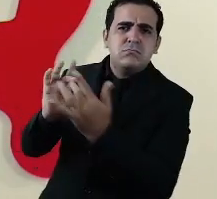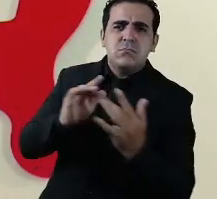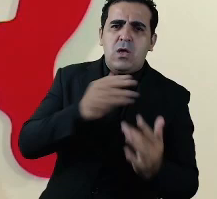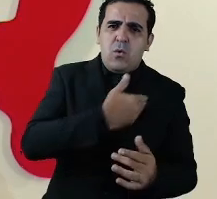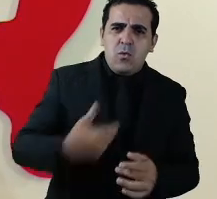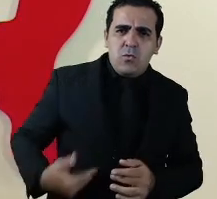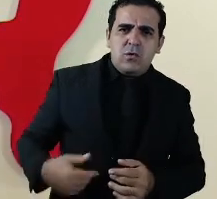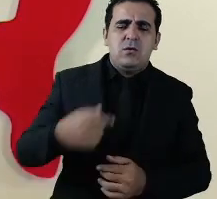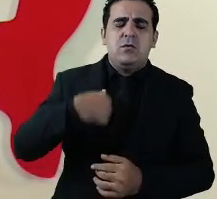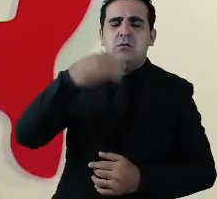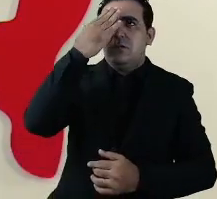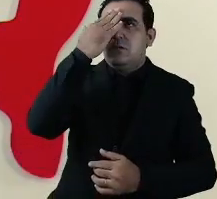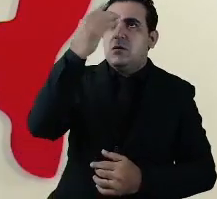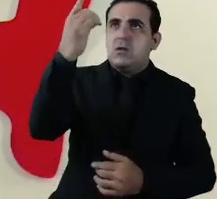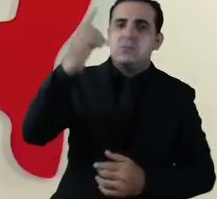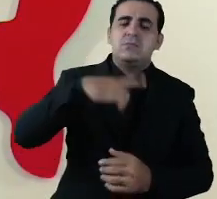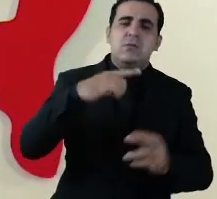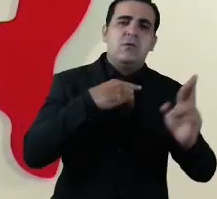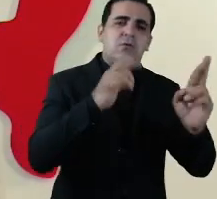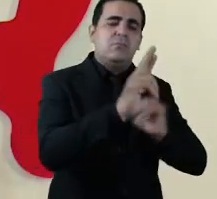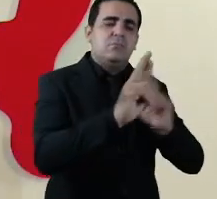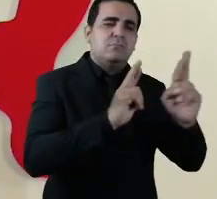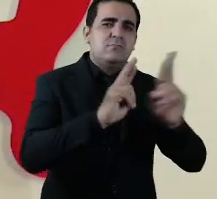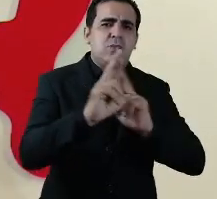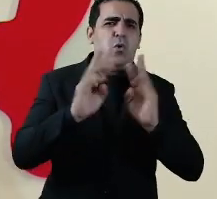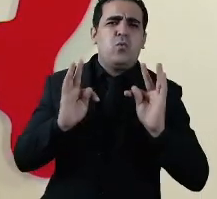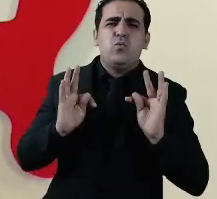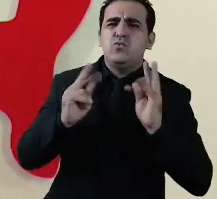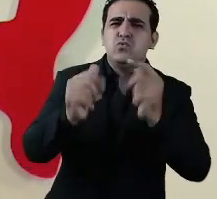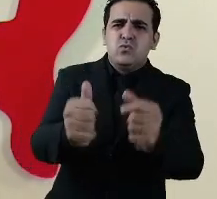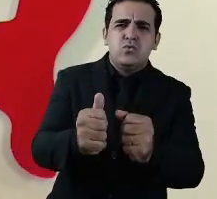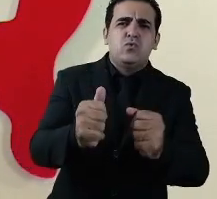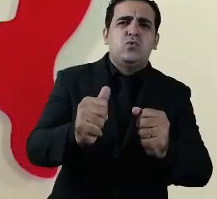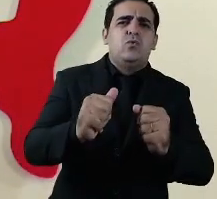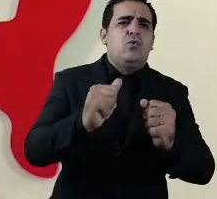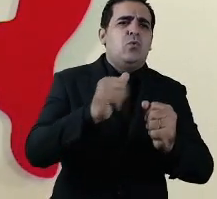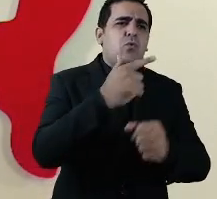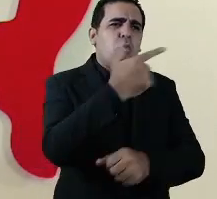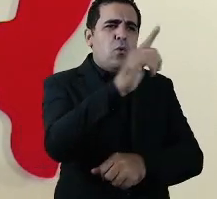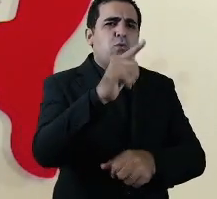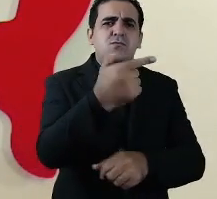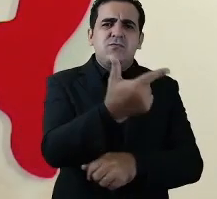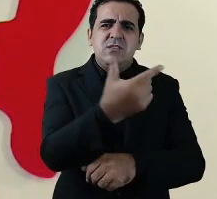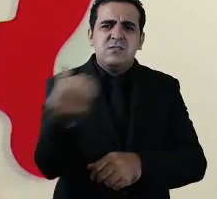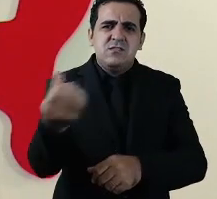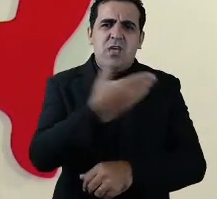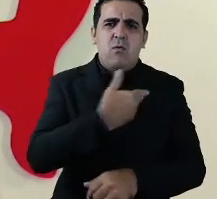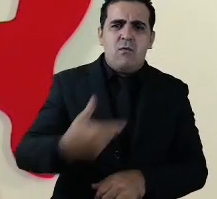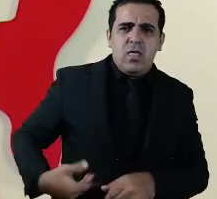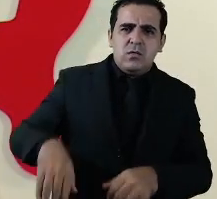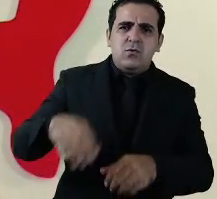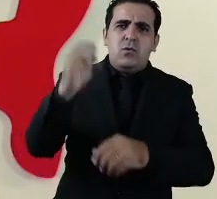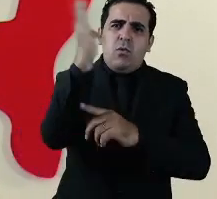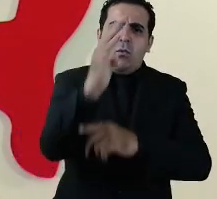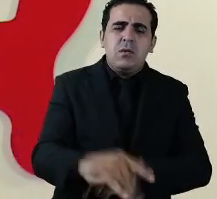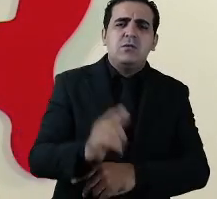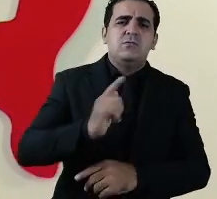Eu tenho, graças a Deus, uma ótima relação com todos os demais 26 governadores.